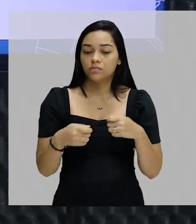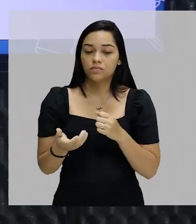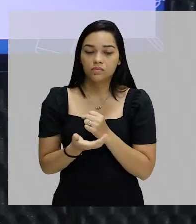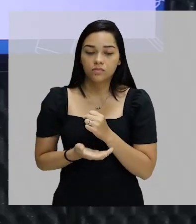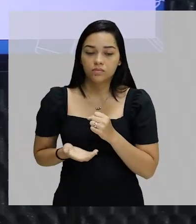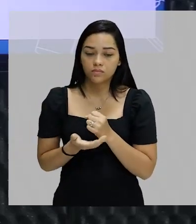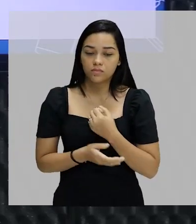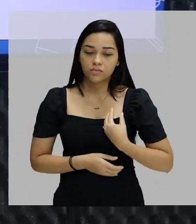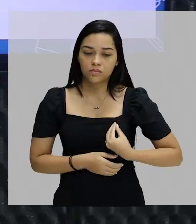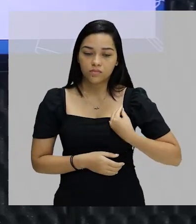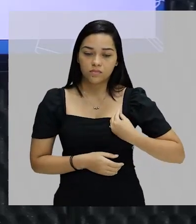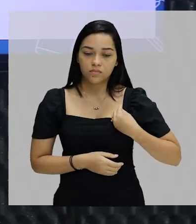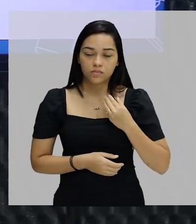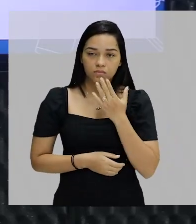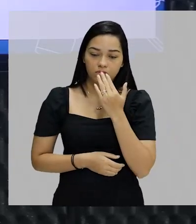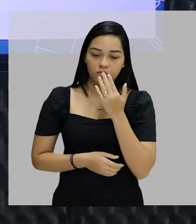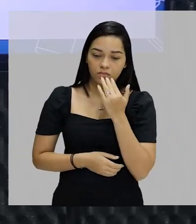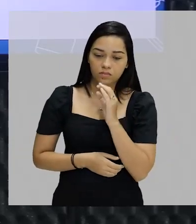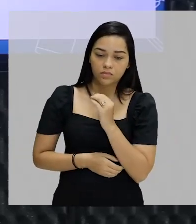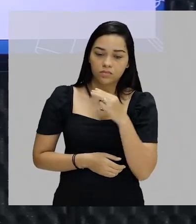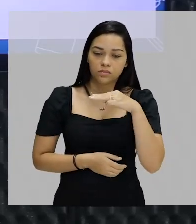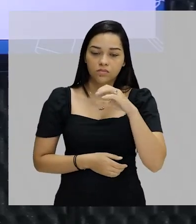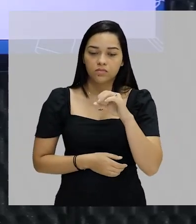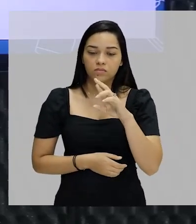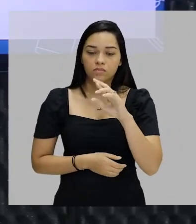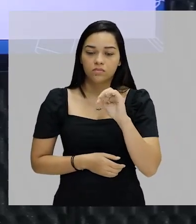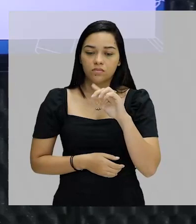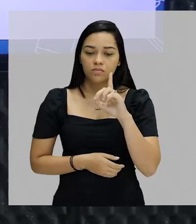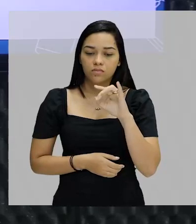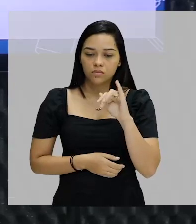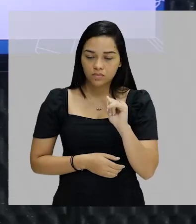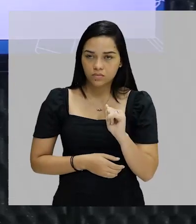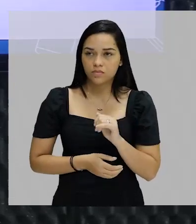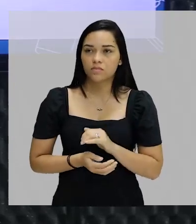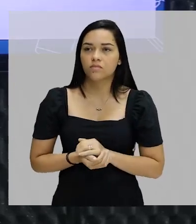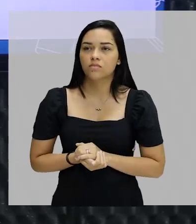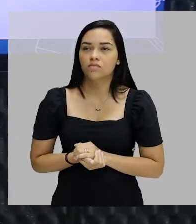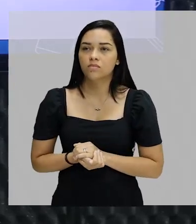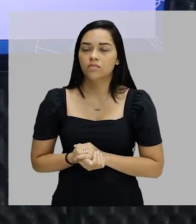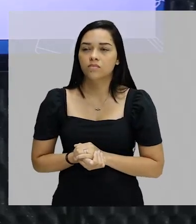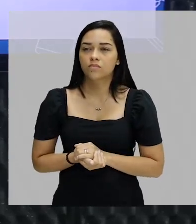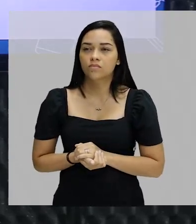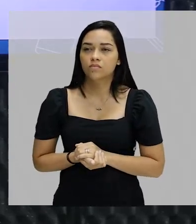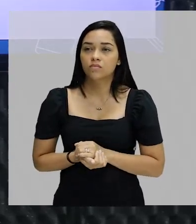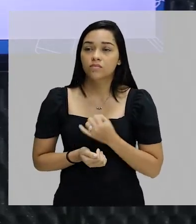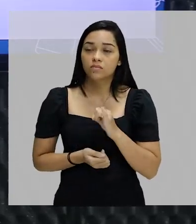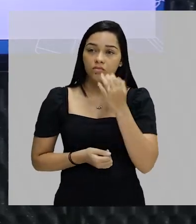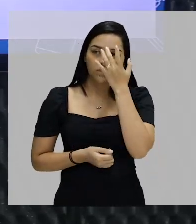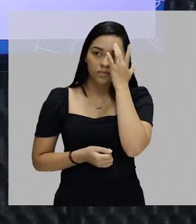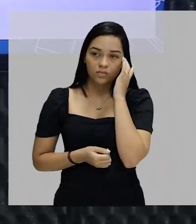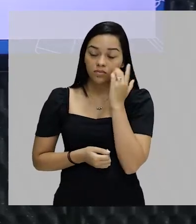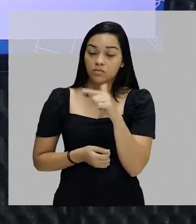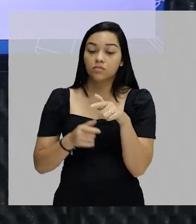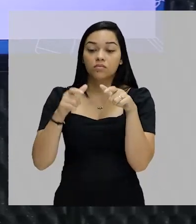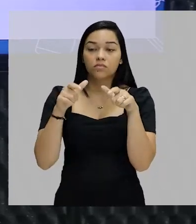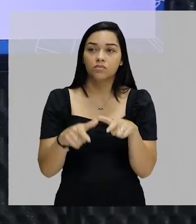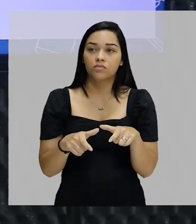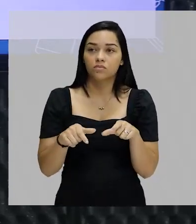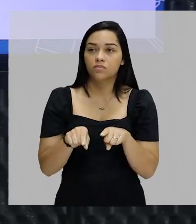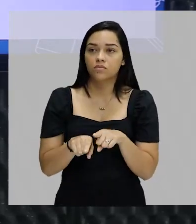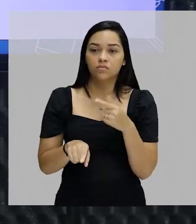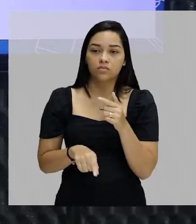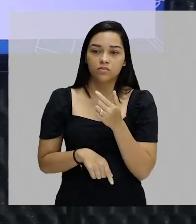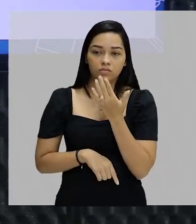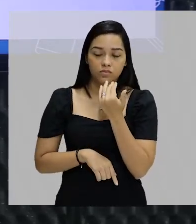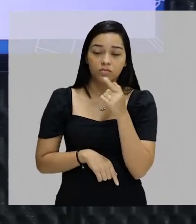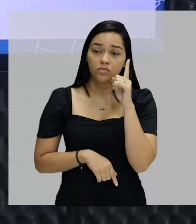básicas para a sua sobrevivência. Por exemplo, alimento e moradia. Se a pessoa não tem onde morar e não tem o que